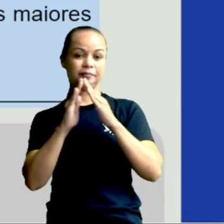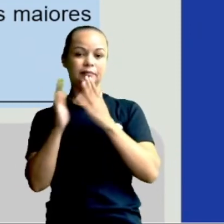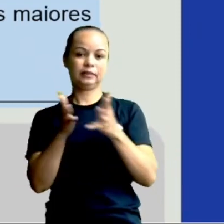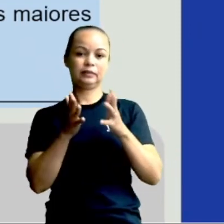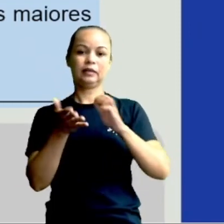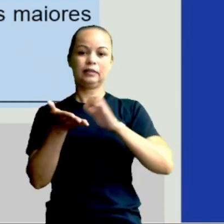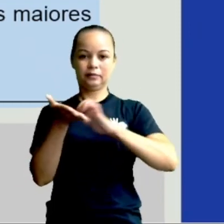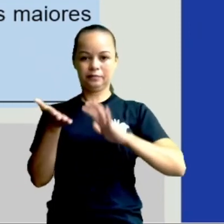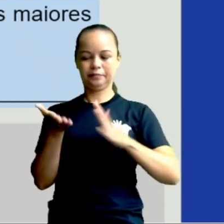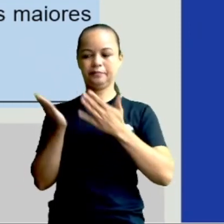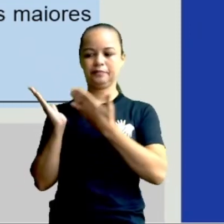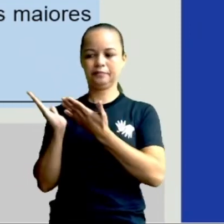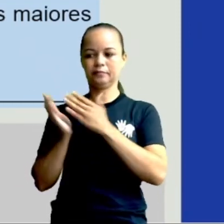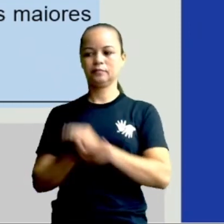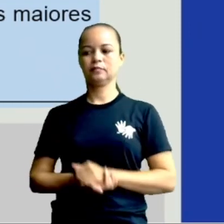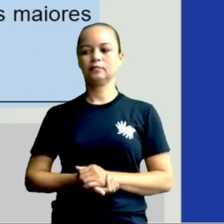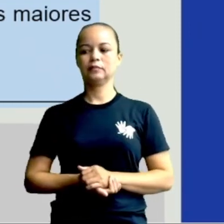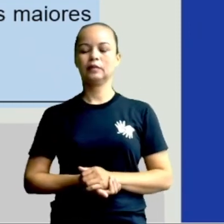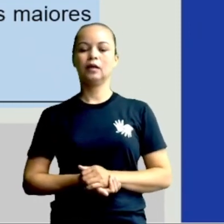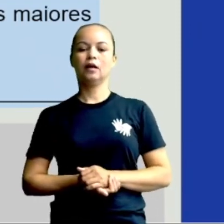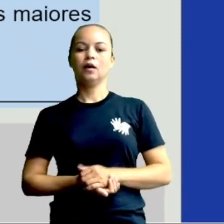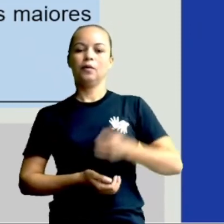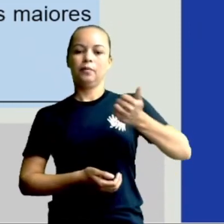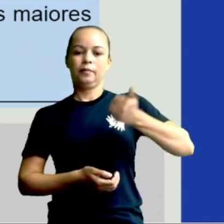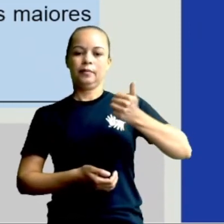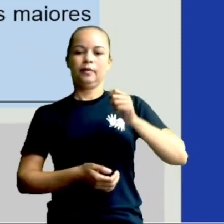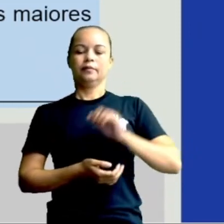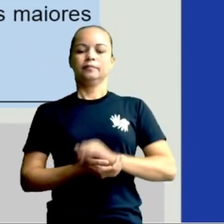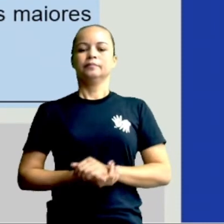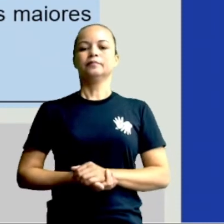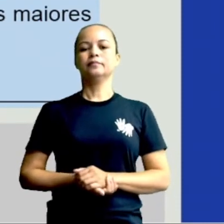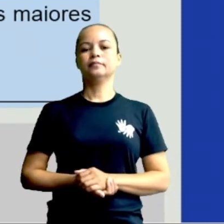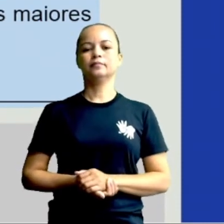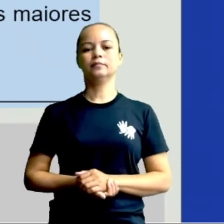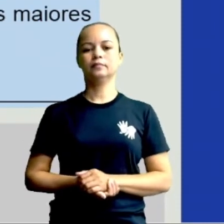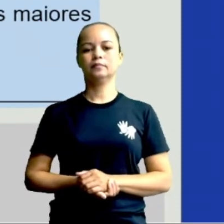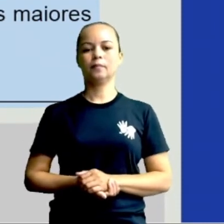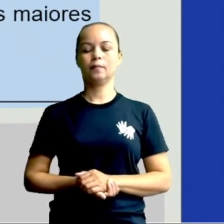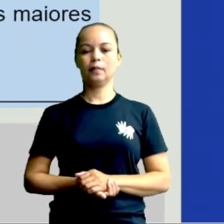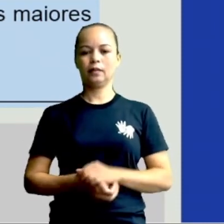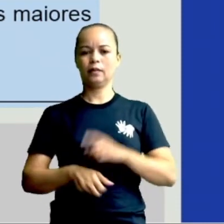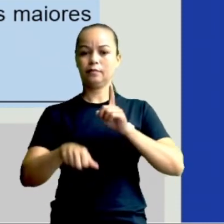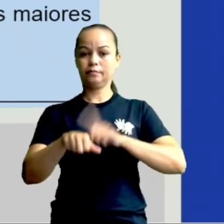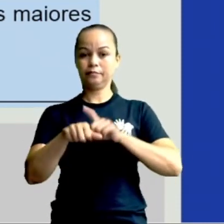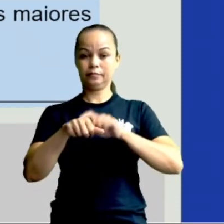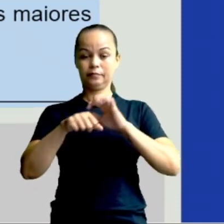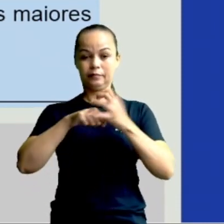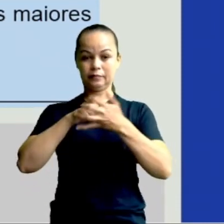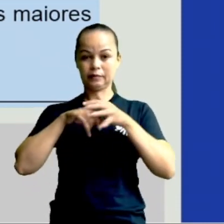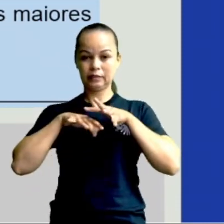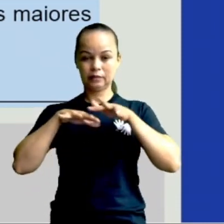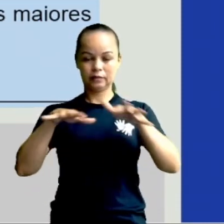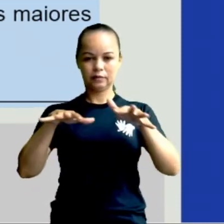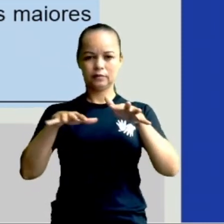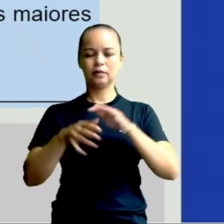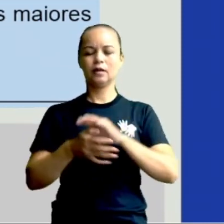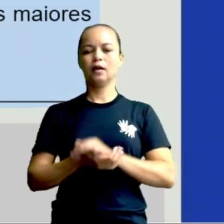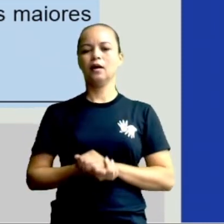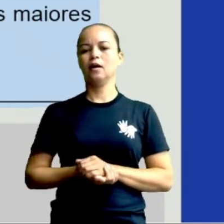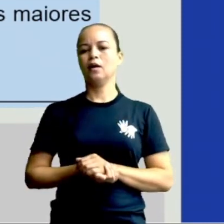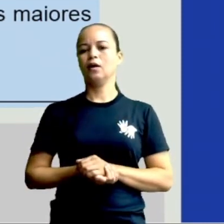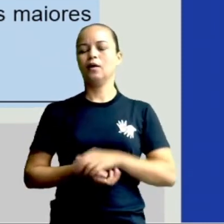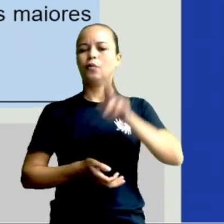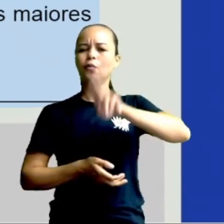questionamentos. Vamos lá. O número 1 pergunta assim. Em tempos de pandemia, o uso dos